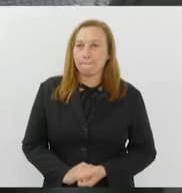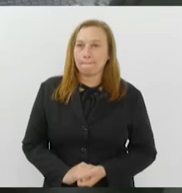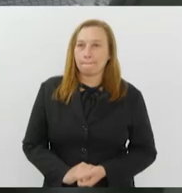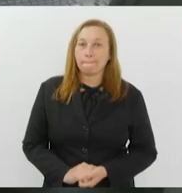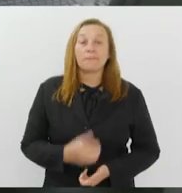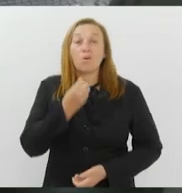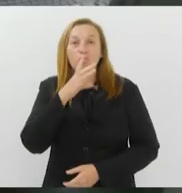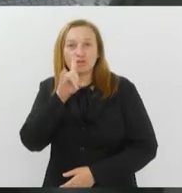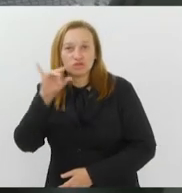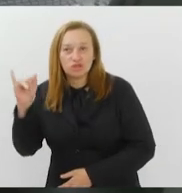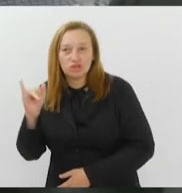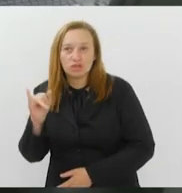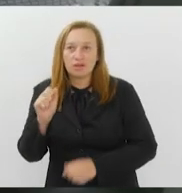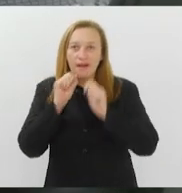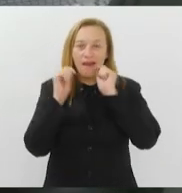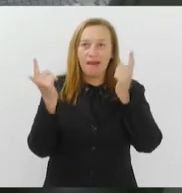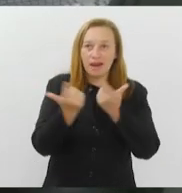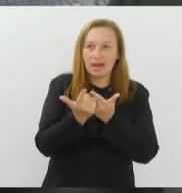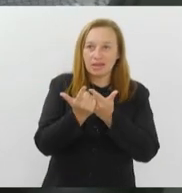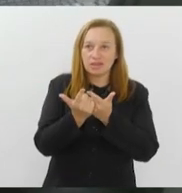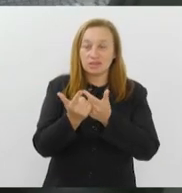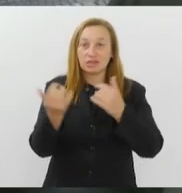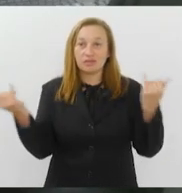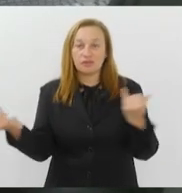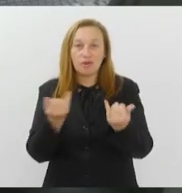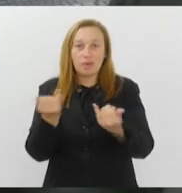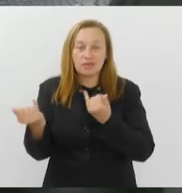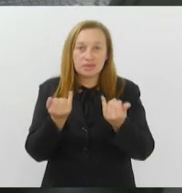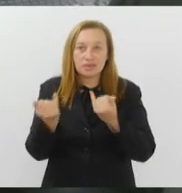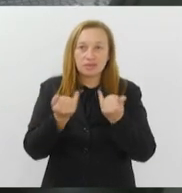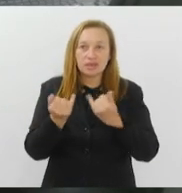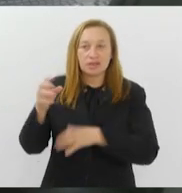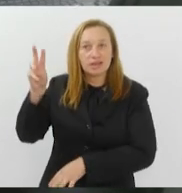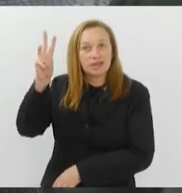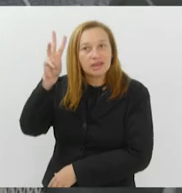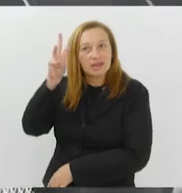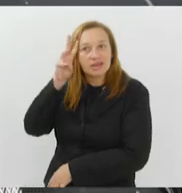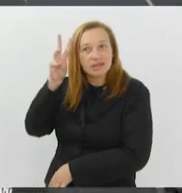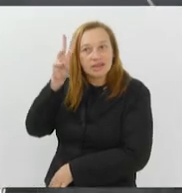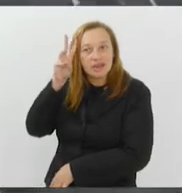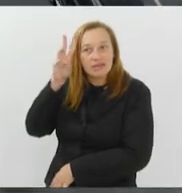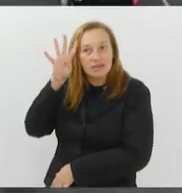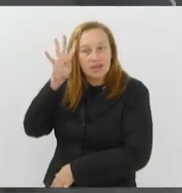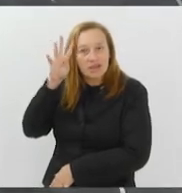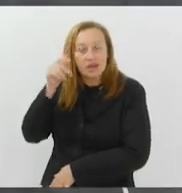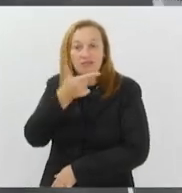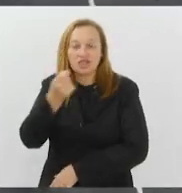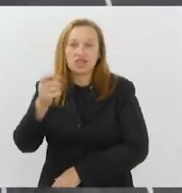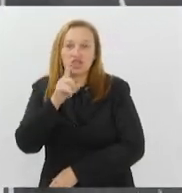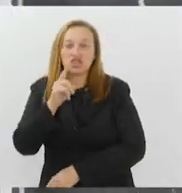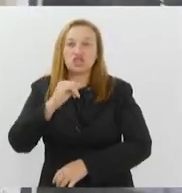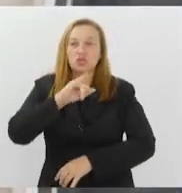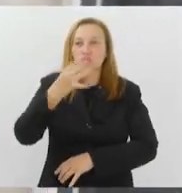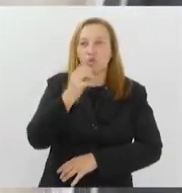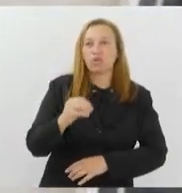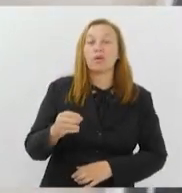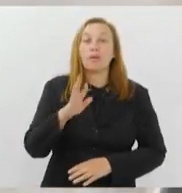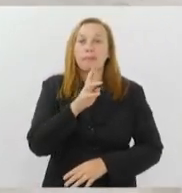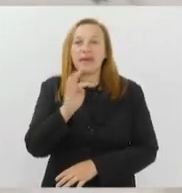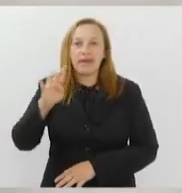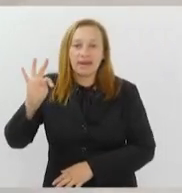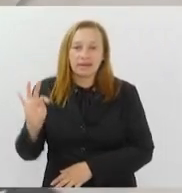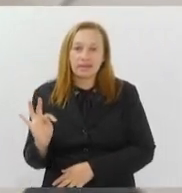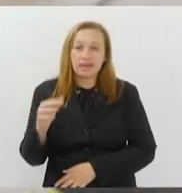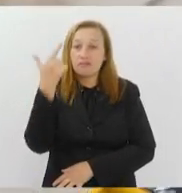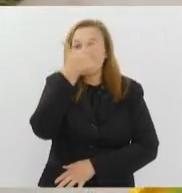O Bom Dia Alerj traz os seguintes destaques nesta quinta-feira, 20 de junho. BRT do Rio irá operar 24